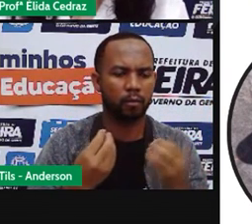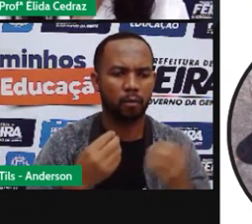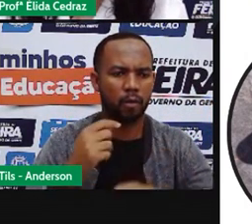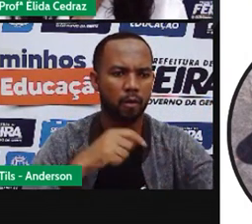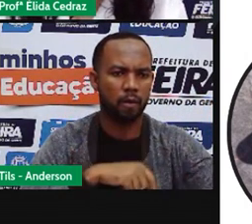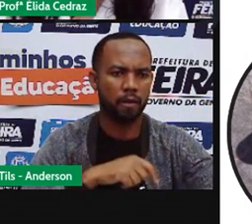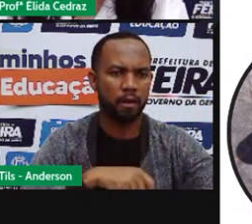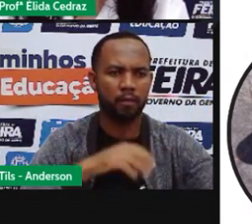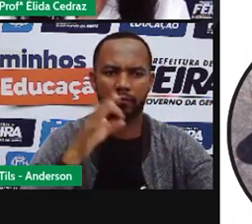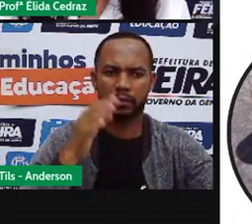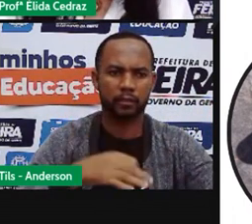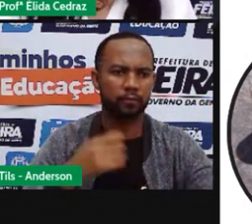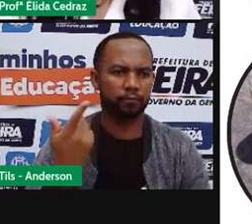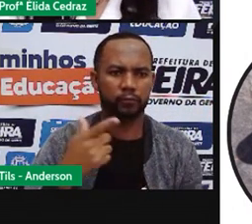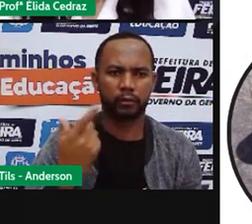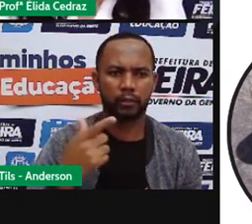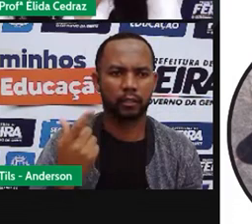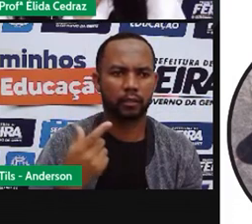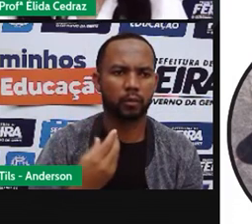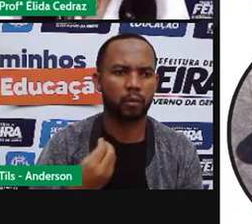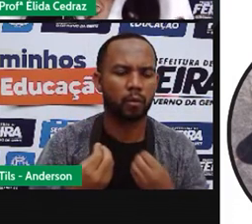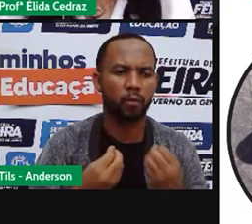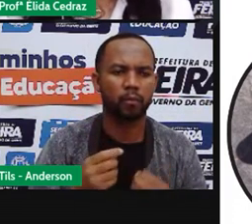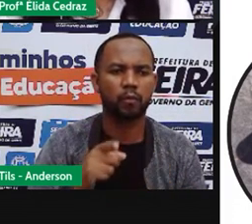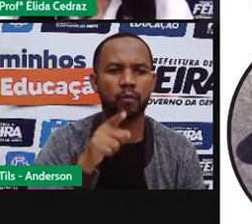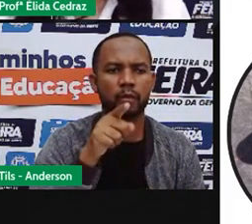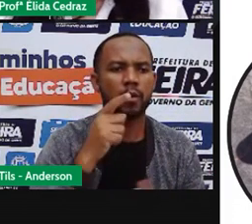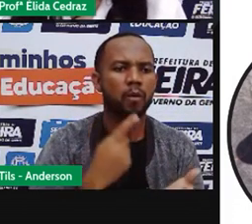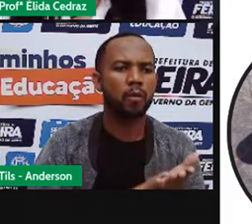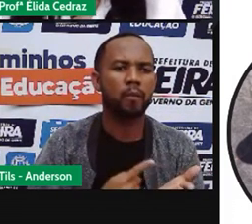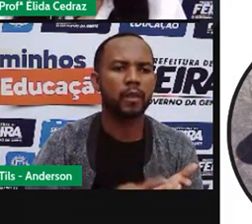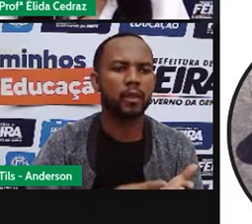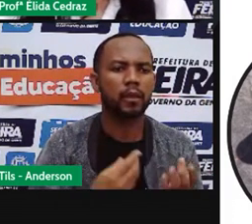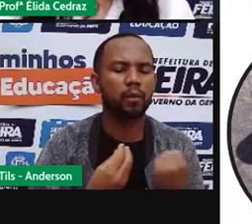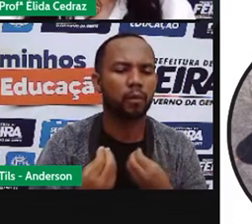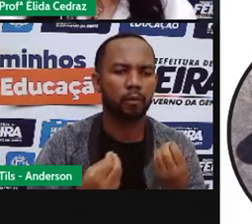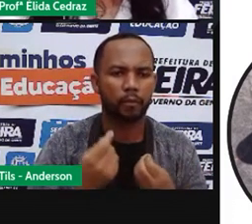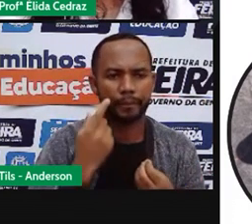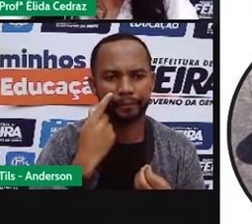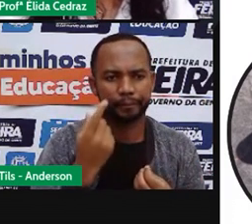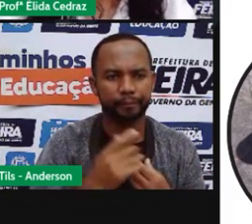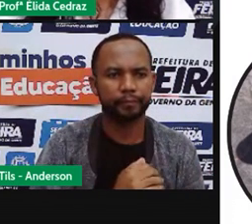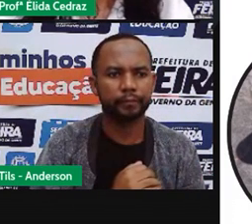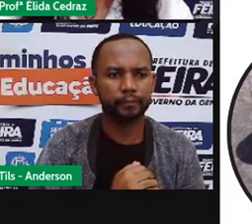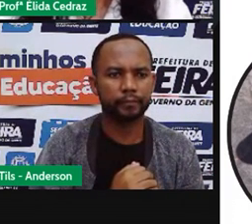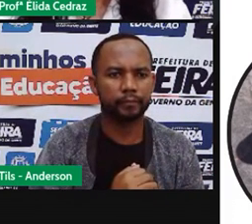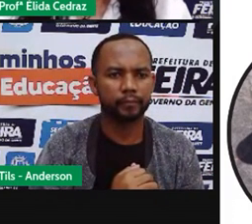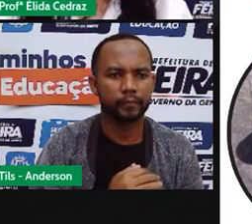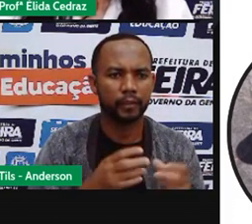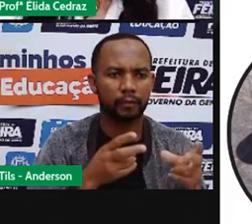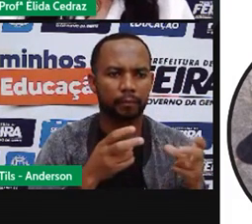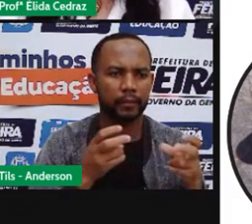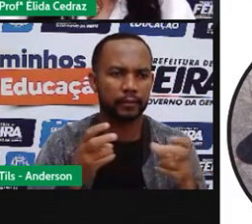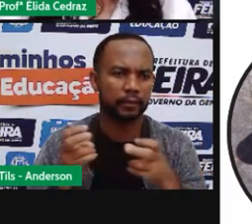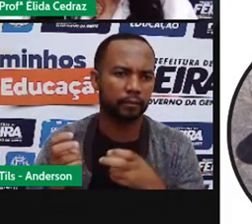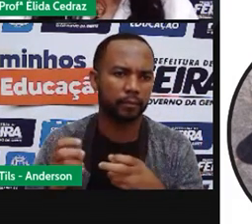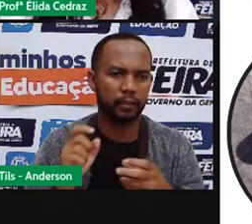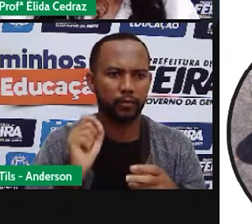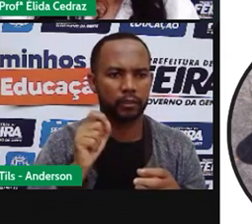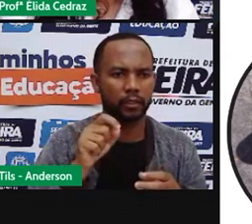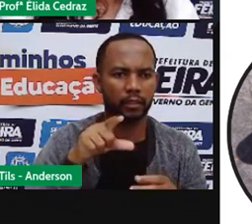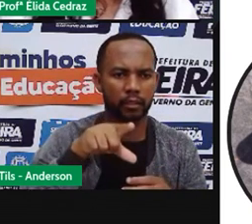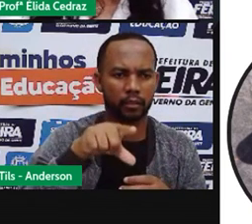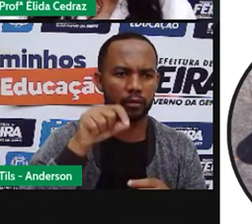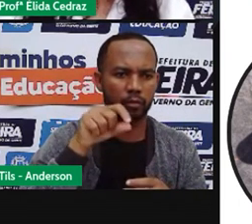horário definido. E o que foi que eu combinei com o Arthur? Arthur observou e marcou o